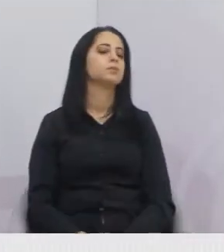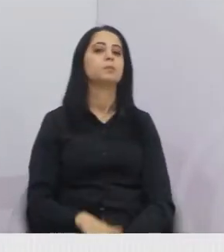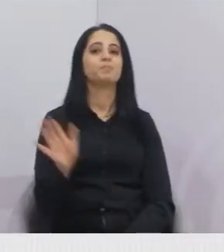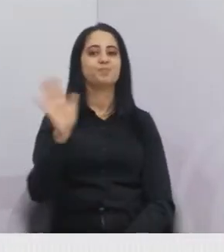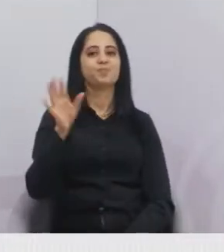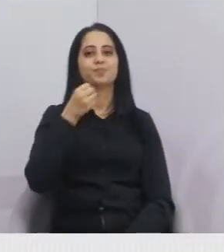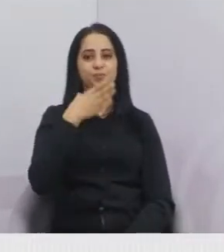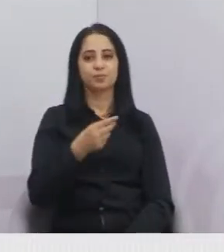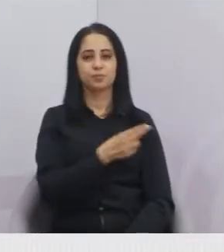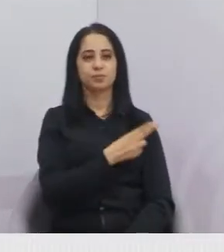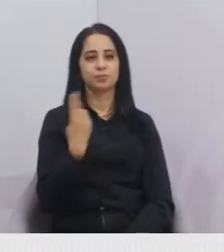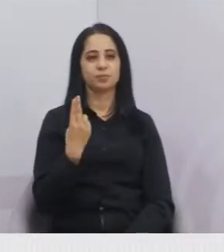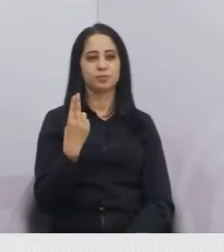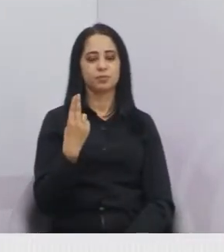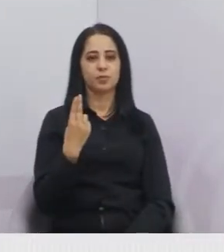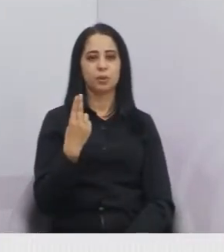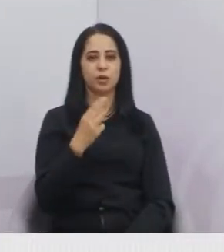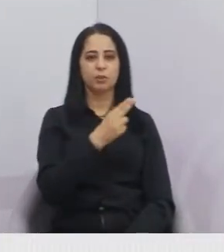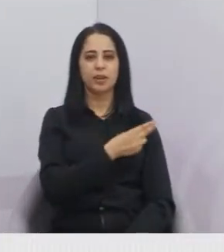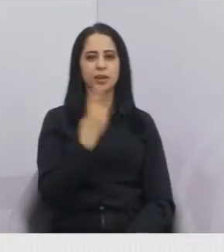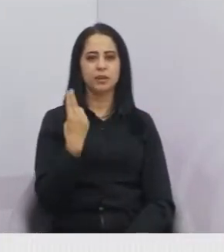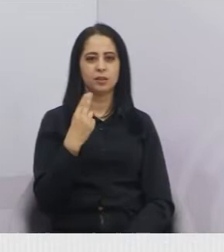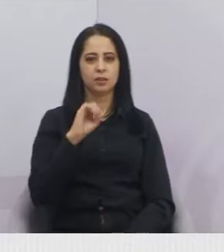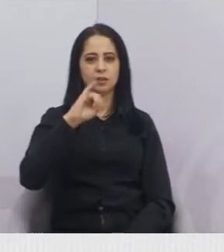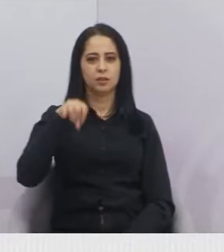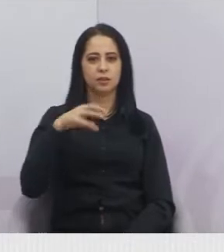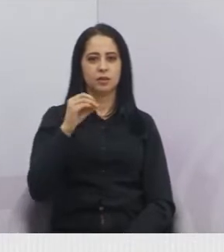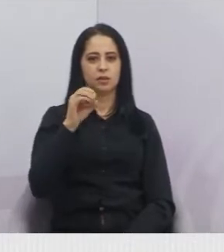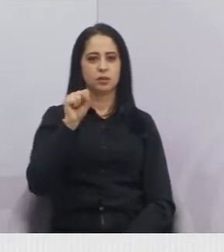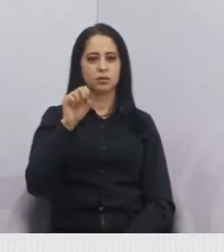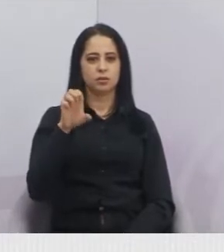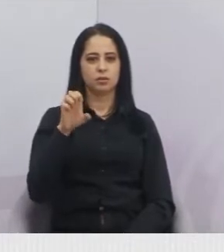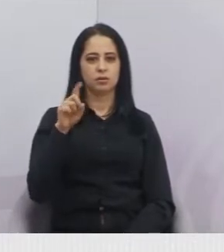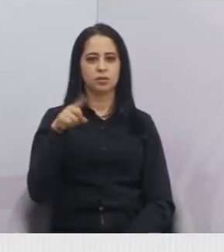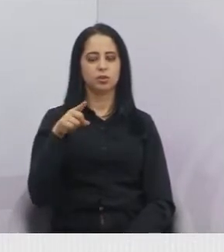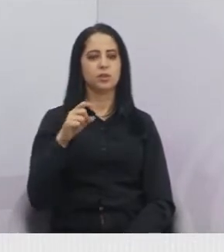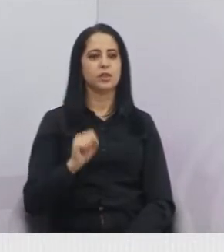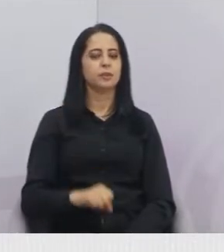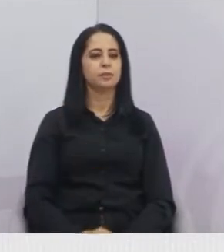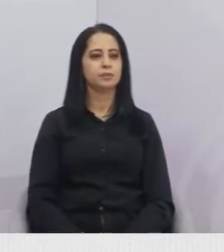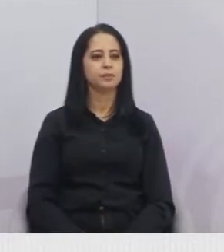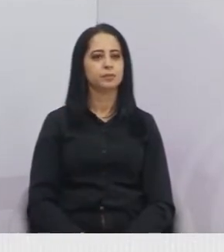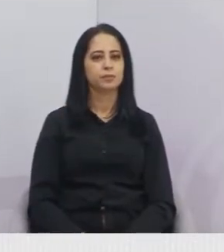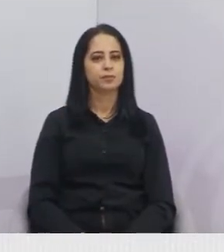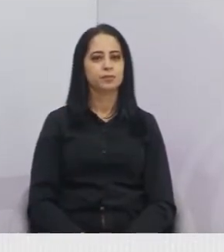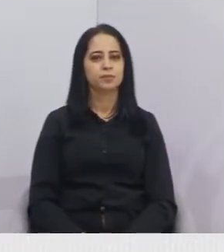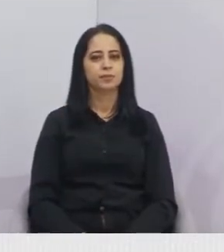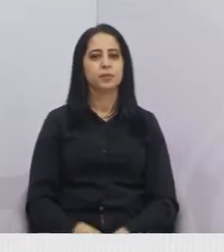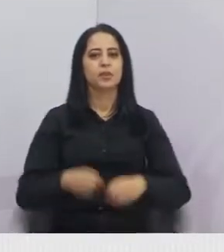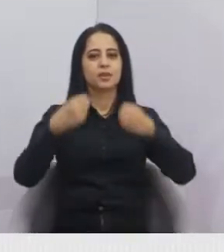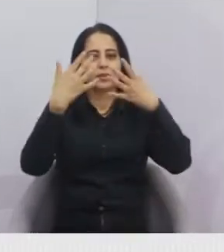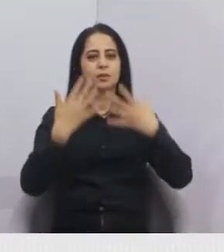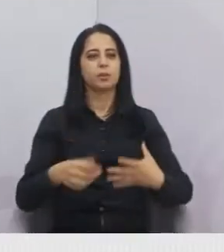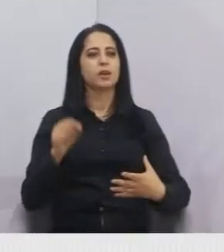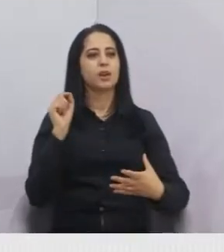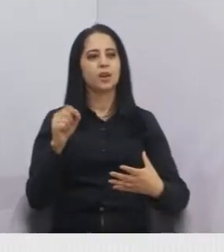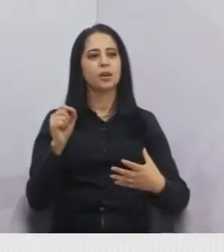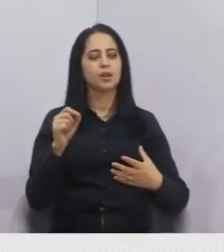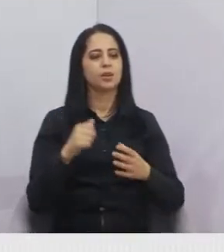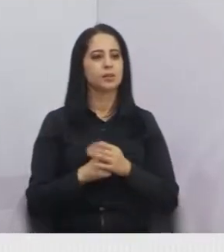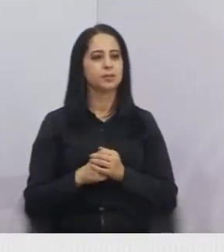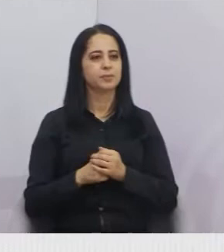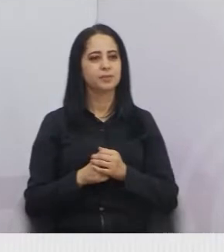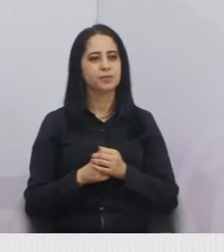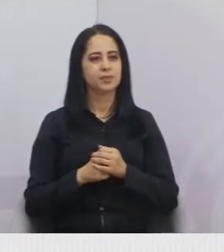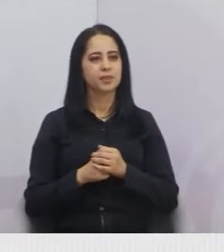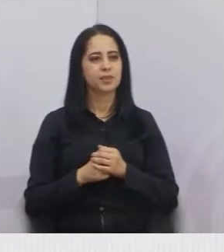tudo bem? Meu nome é Jama Silva, o seu trecho salvador futsal. Eu venho nesse momento falar em geral das meninas que praticam futsal aqui em Jacarei.